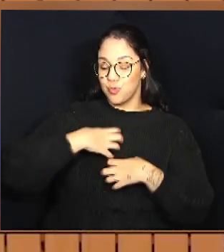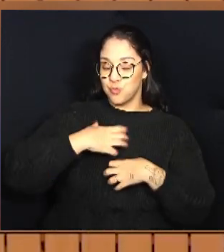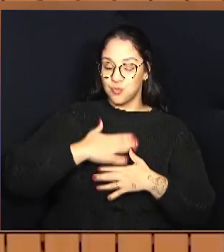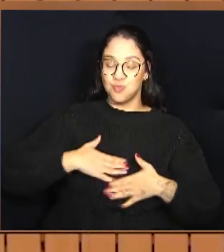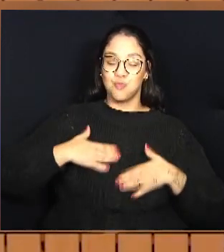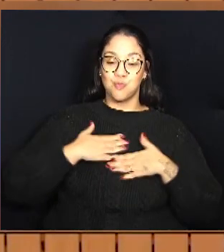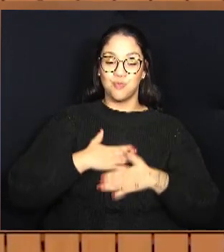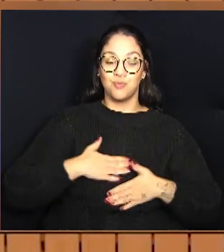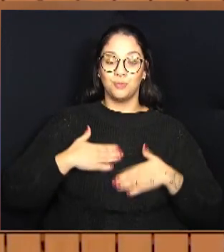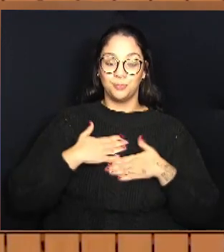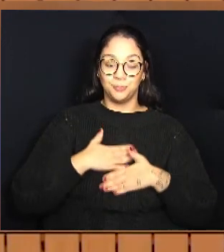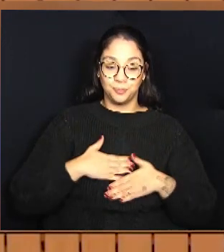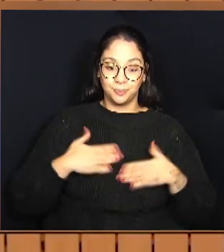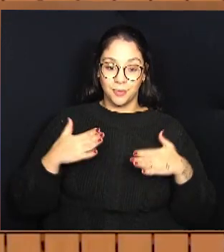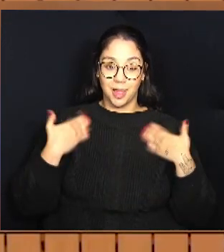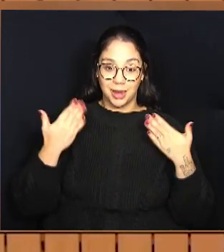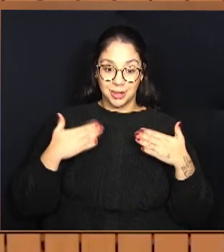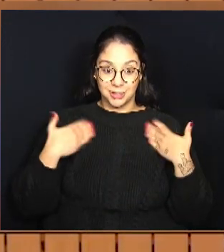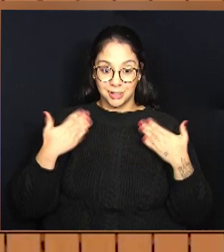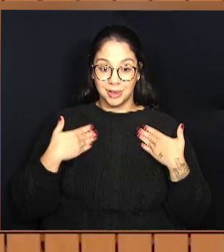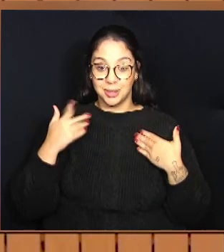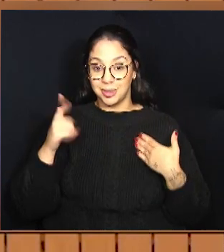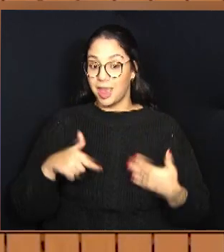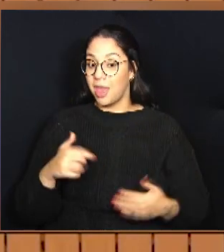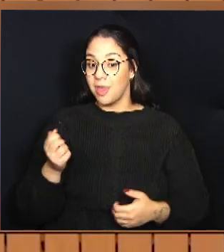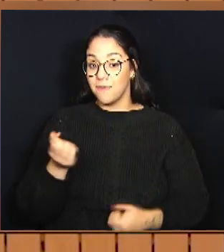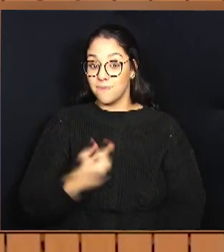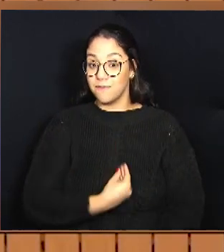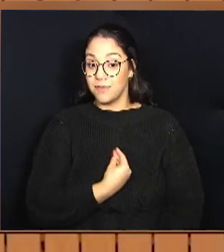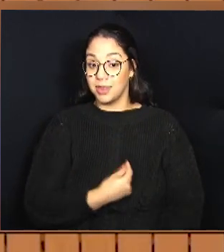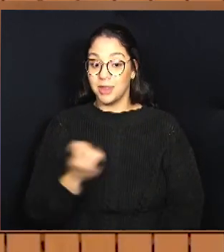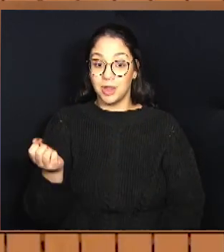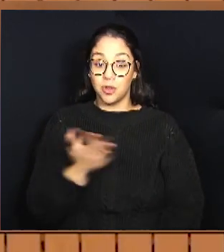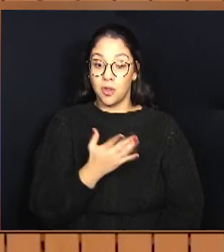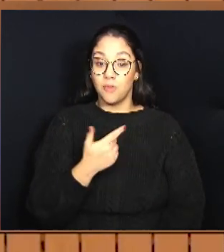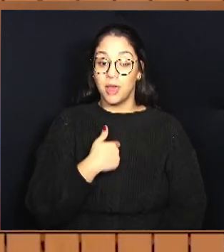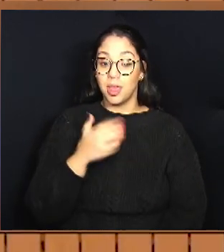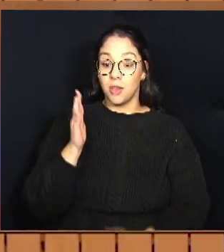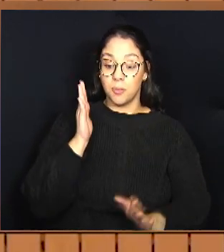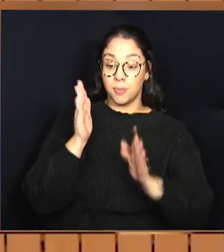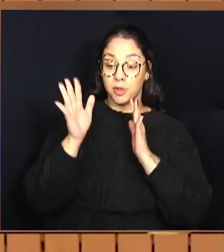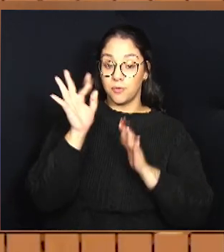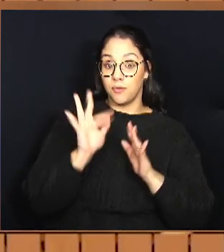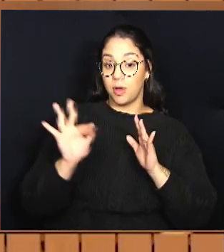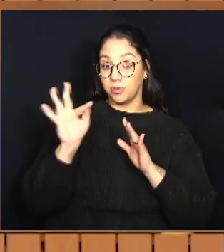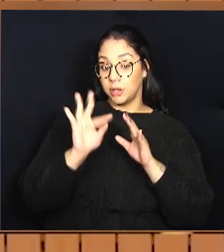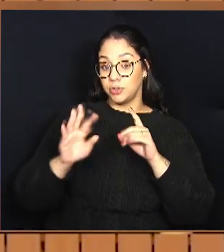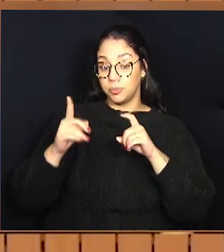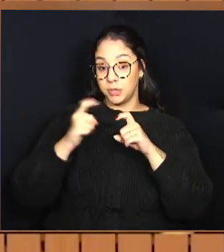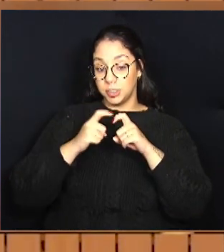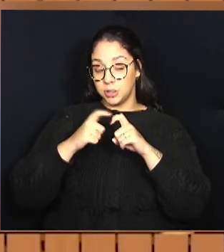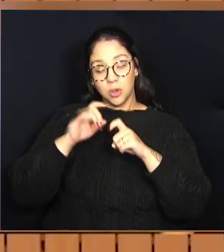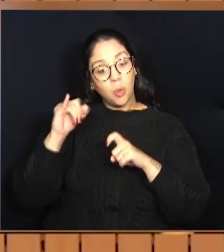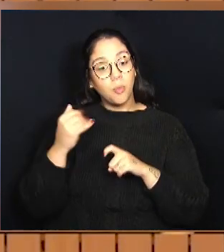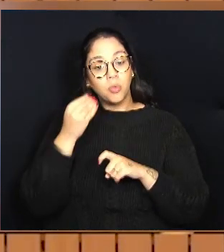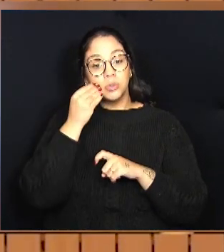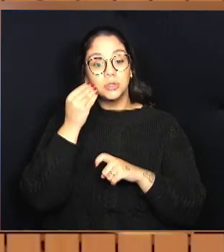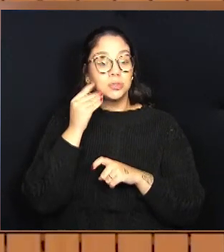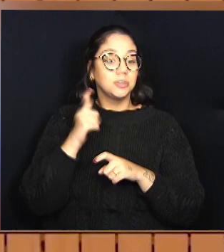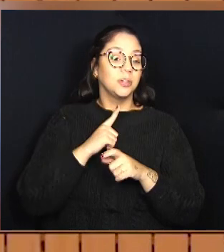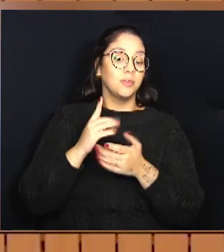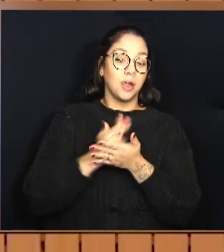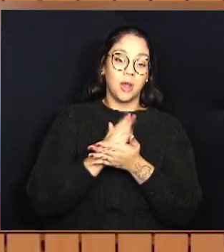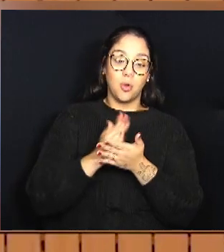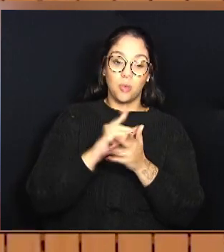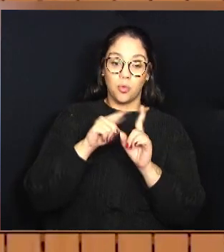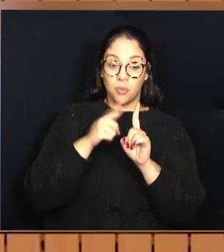alegria que nos dá, o prazer que dá você colocar uma nova vida. Eu, quando fazia faculdade de medicina, tive a